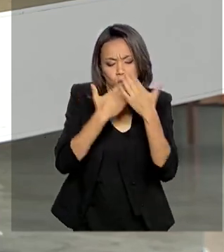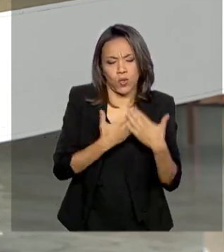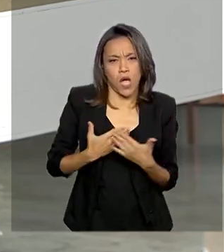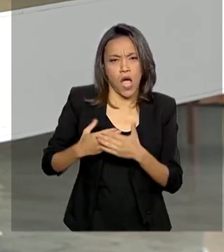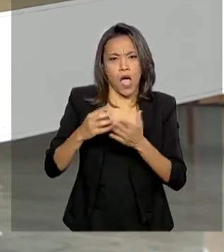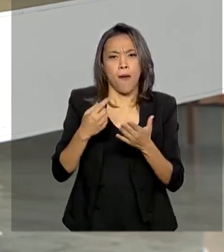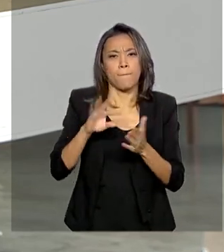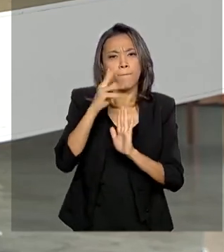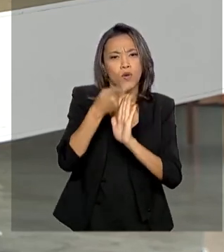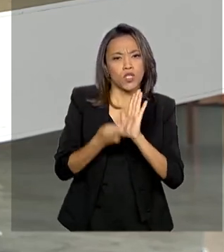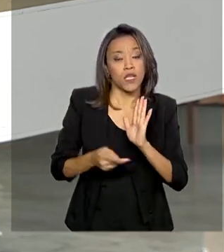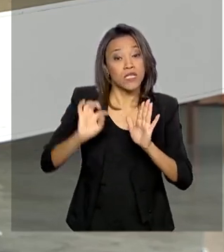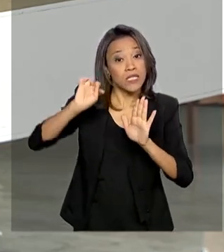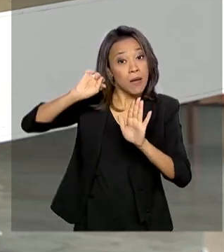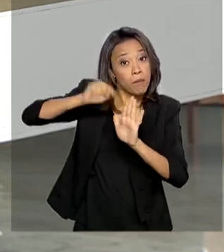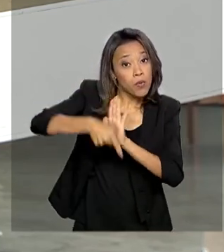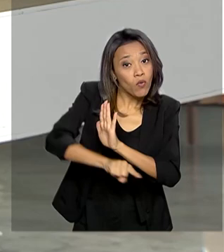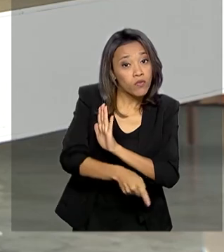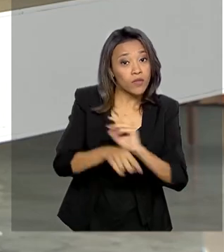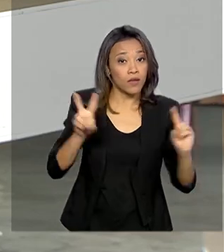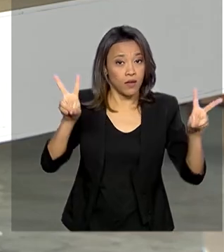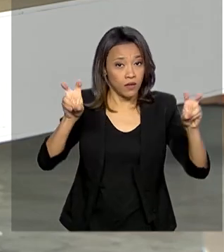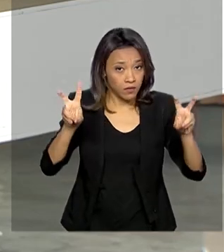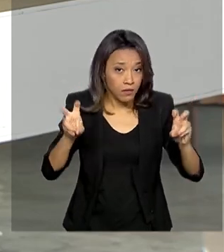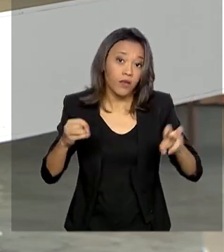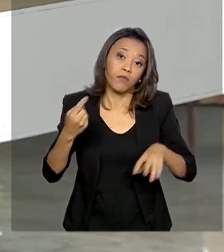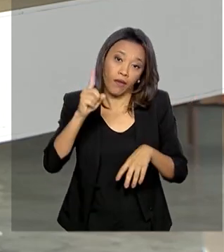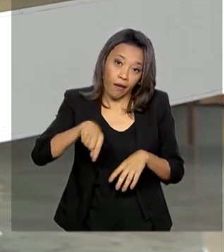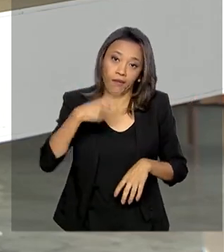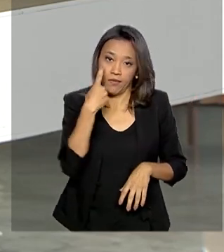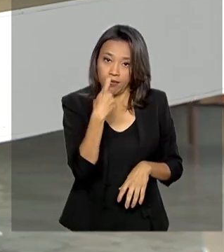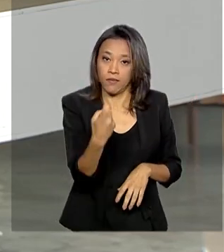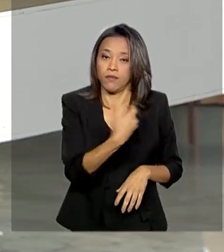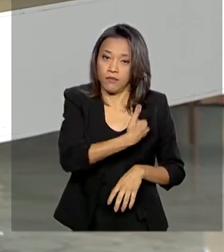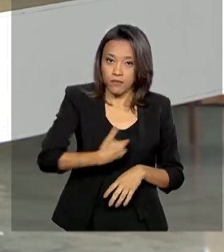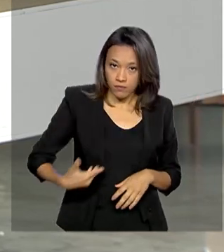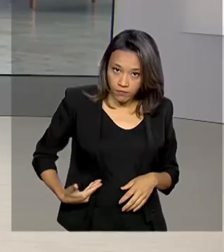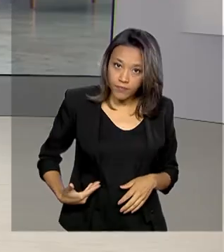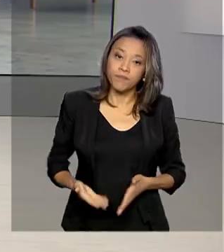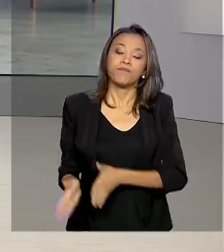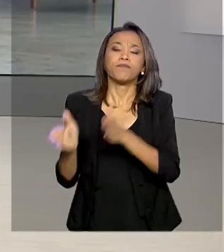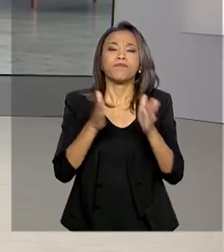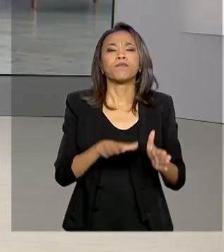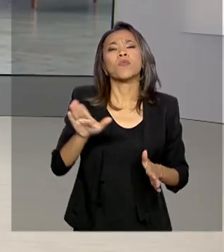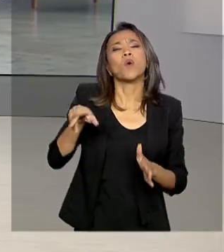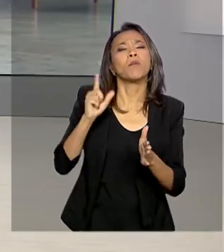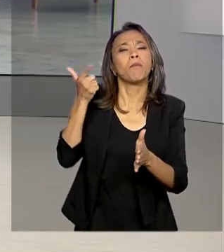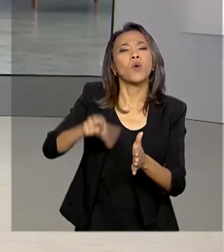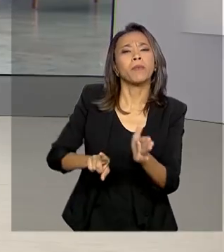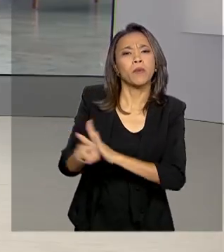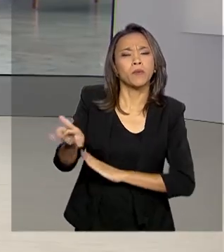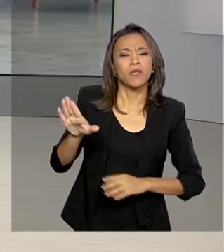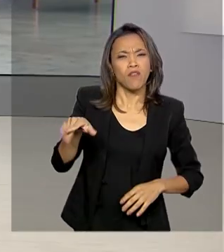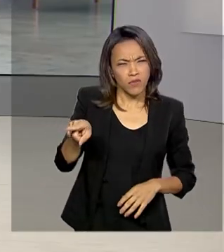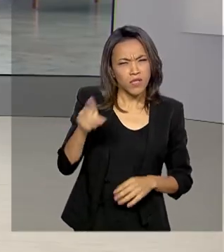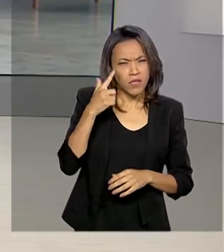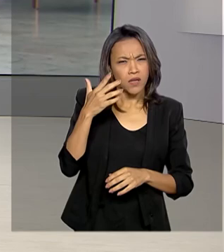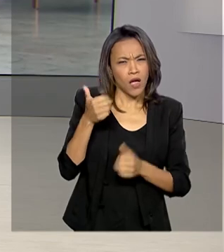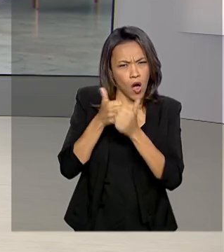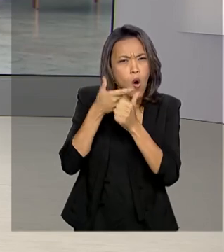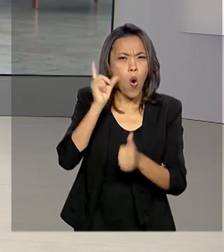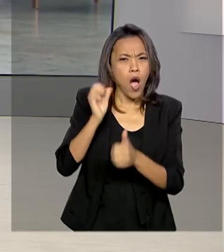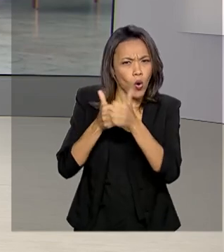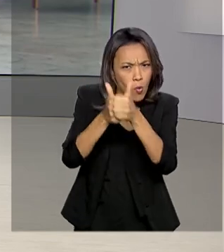aprofundar em assuntos de interesse do governo. Renata. Lu, outra pergunta. Ontem você acompanhou aí no Palácio o